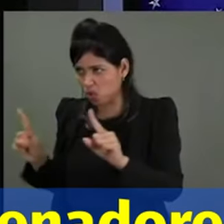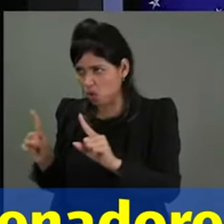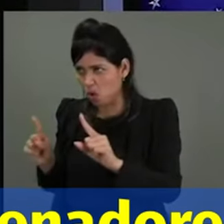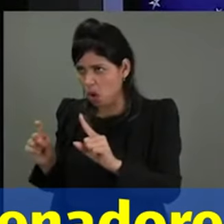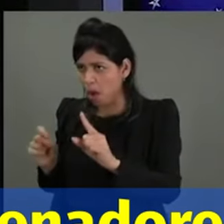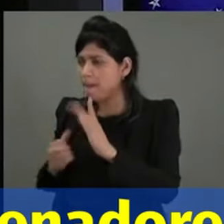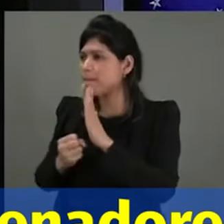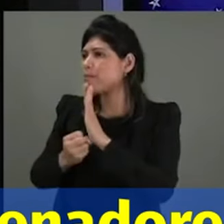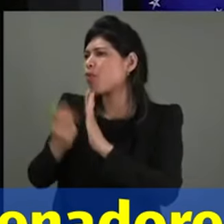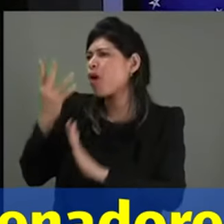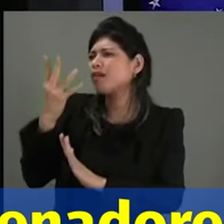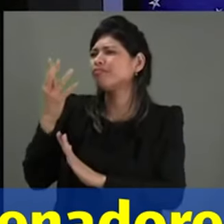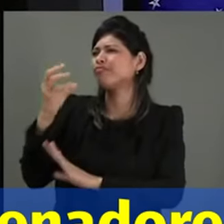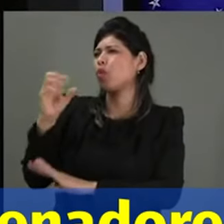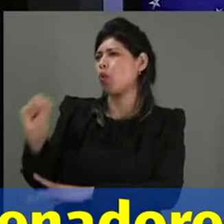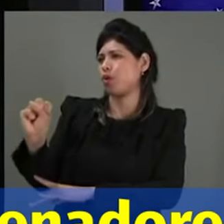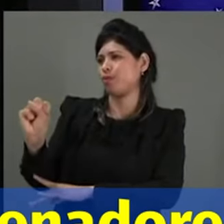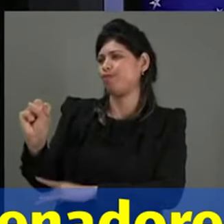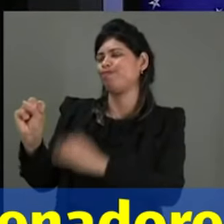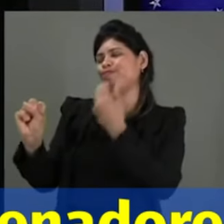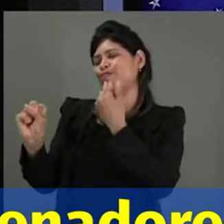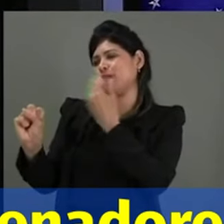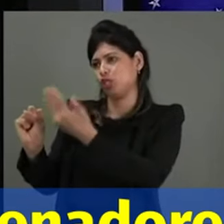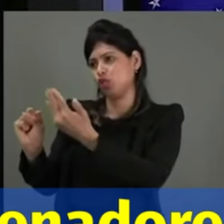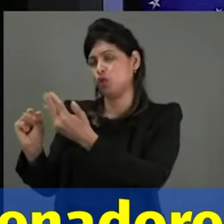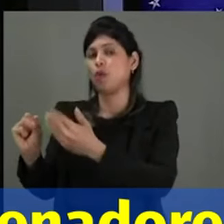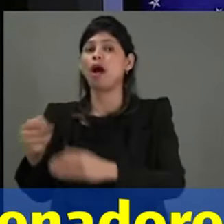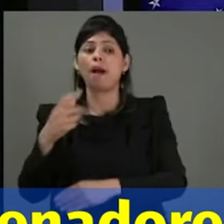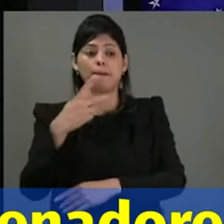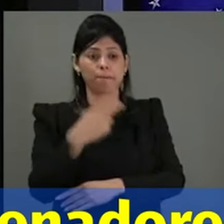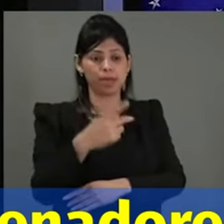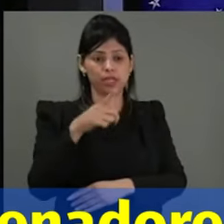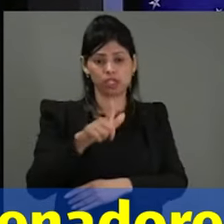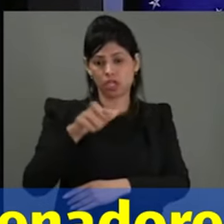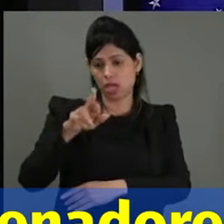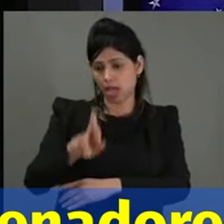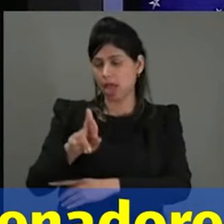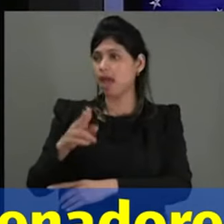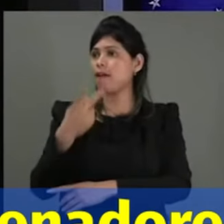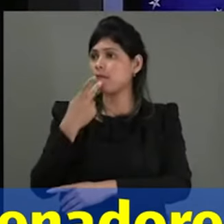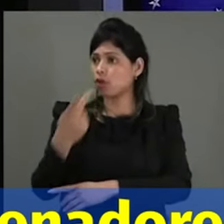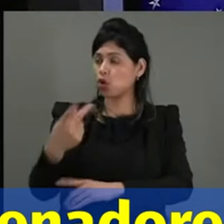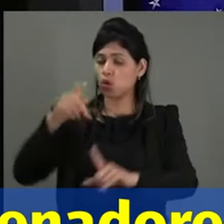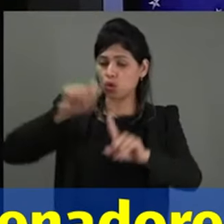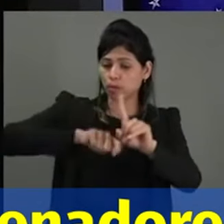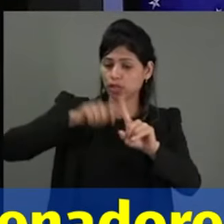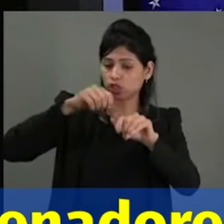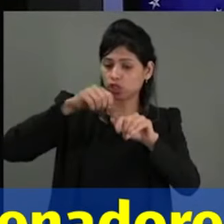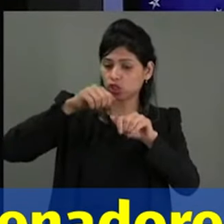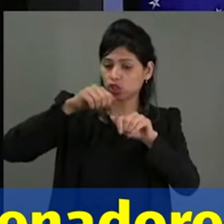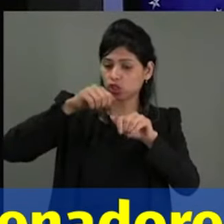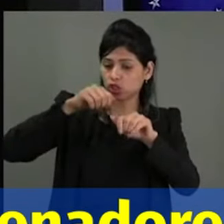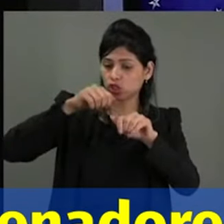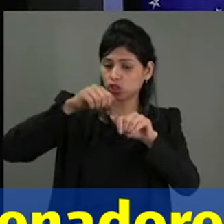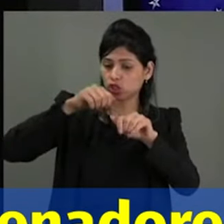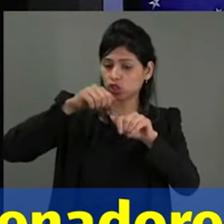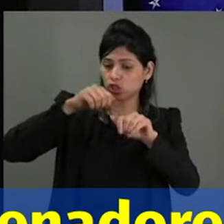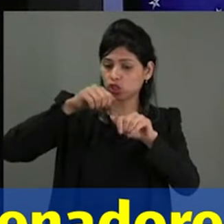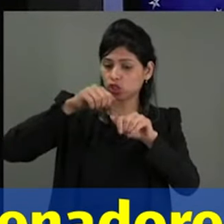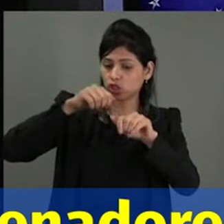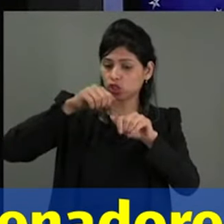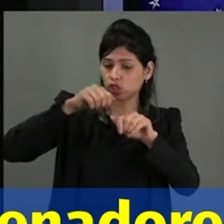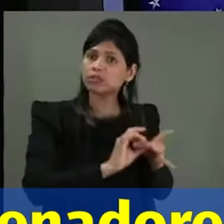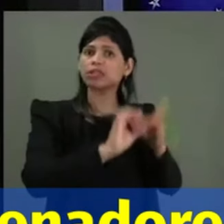Mesmo depois que a própria PGR deu o parecer favorável em setembro para que o Clésão respondesse ao